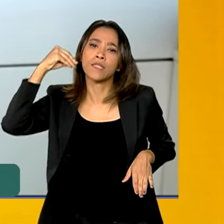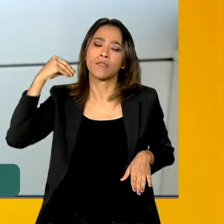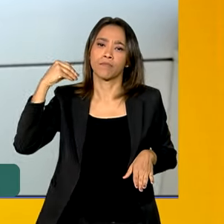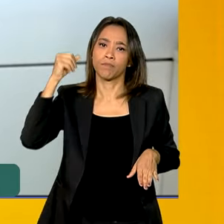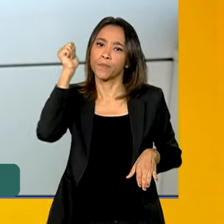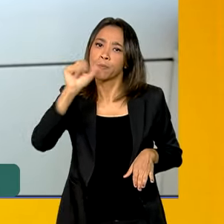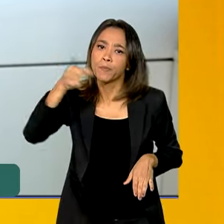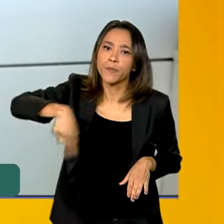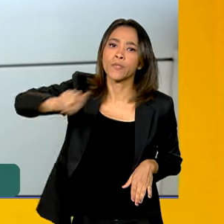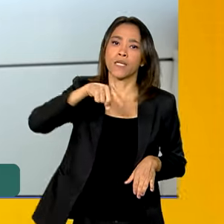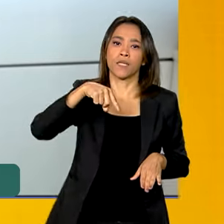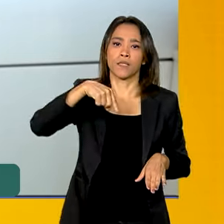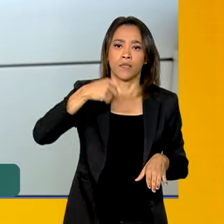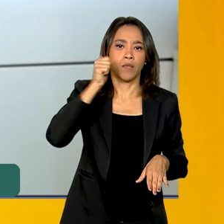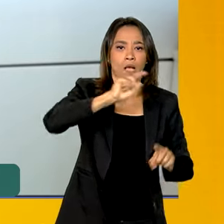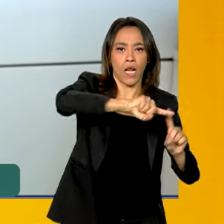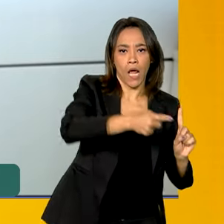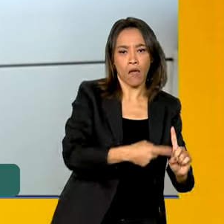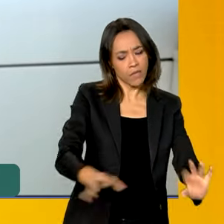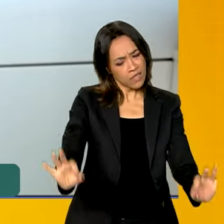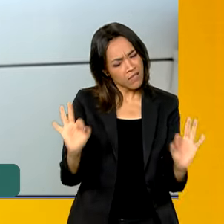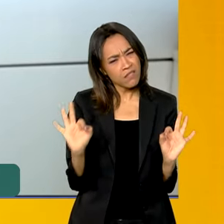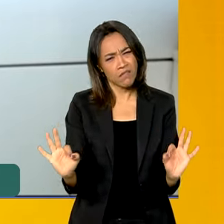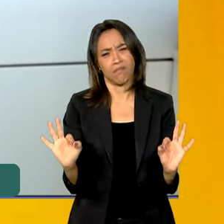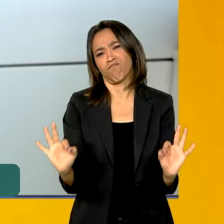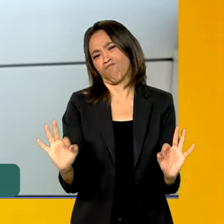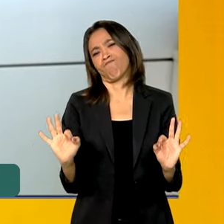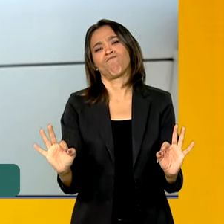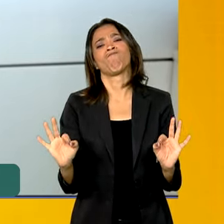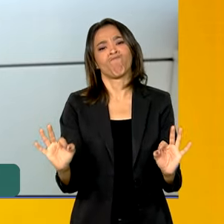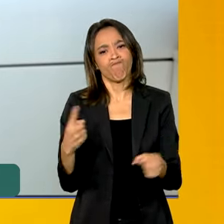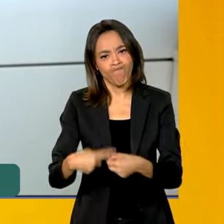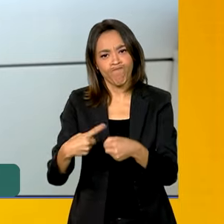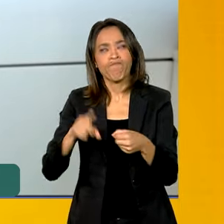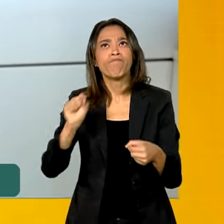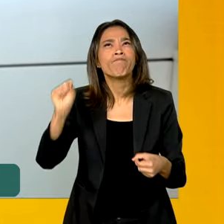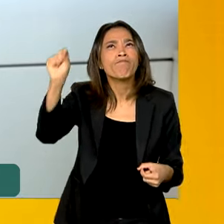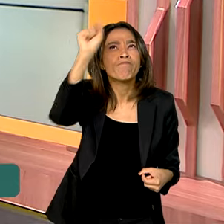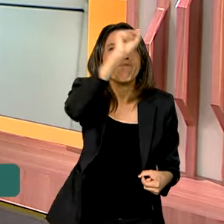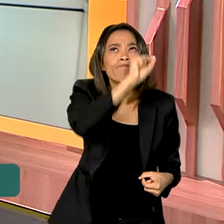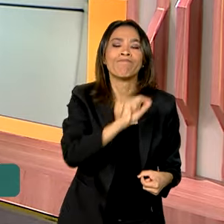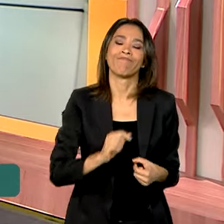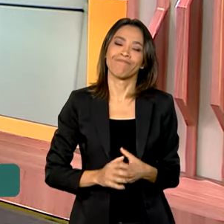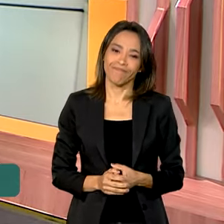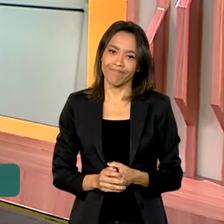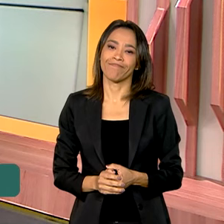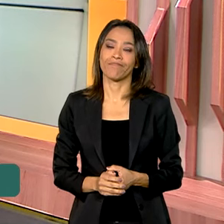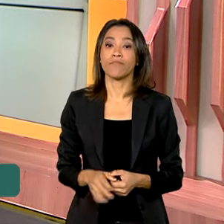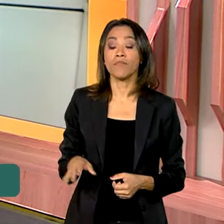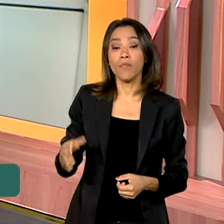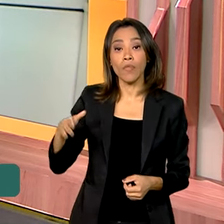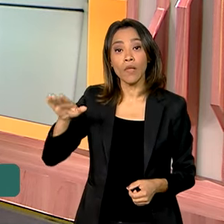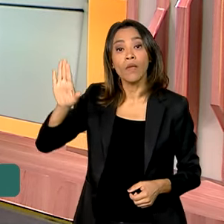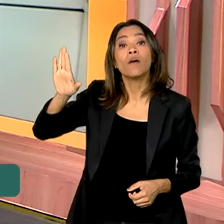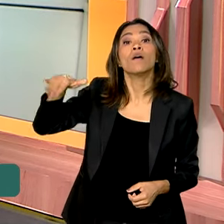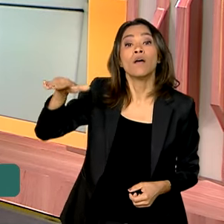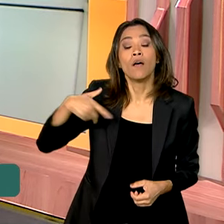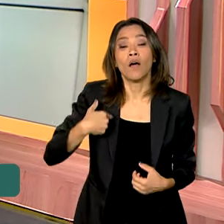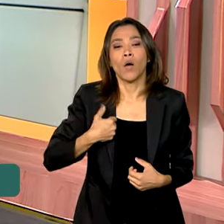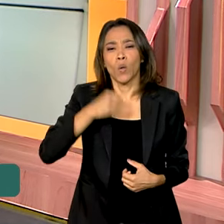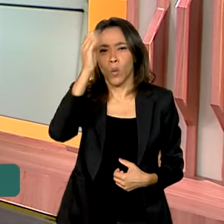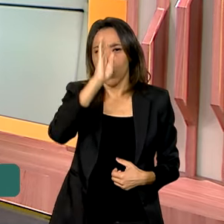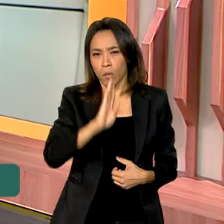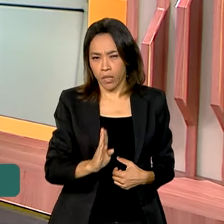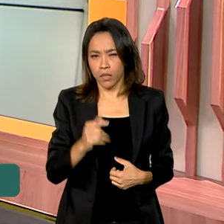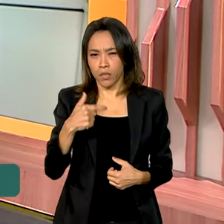gestantes, seja feito muito bem feito em cada localidade municipal. Secretária, o Brasil assumiu aí a